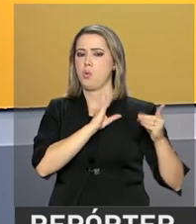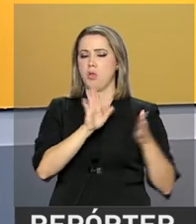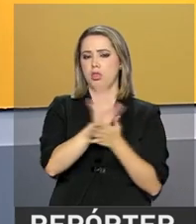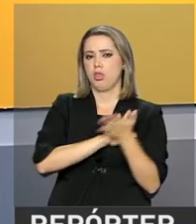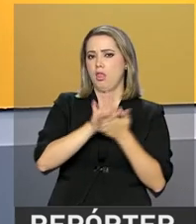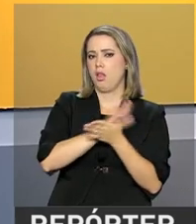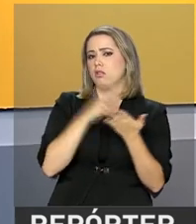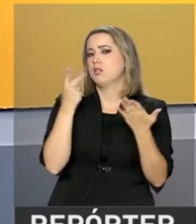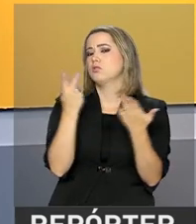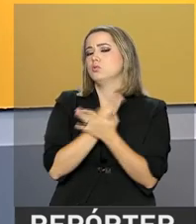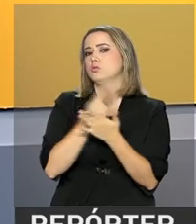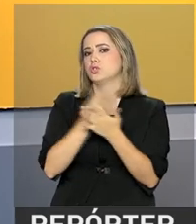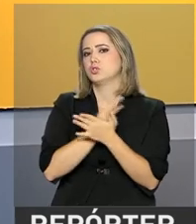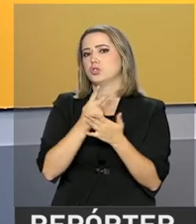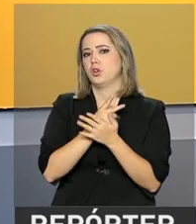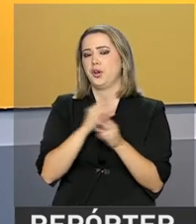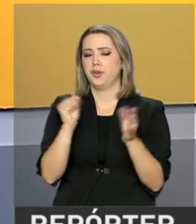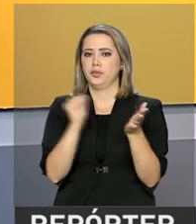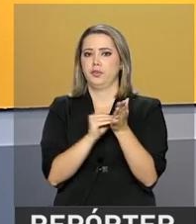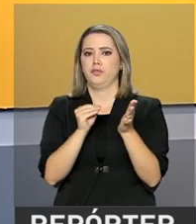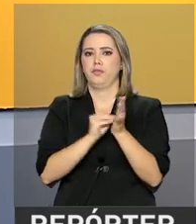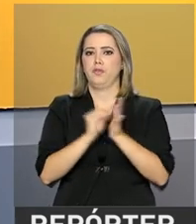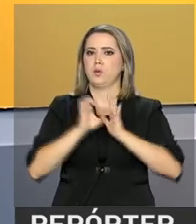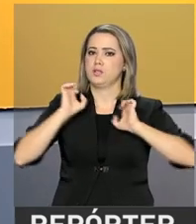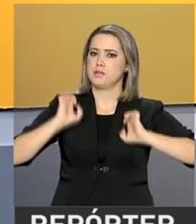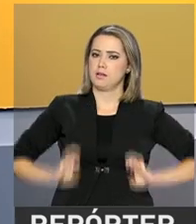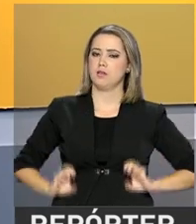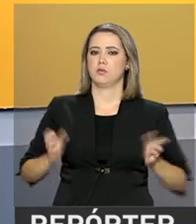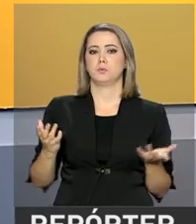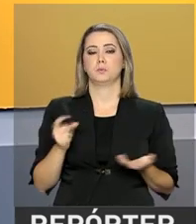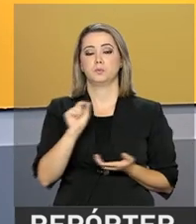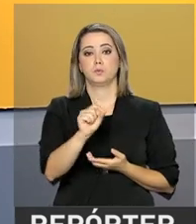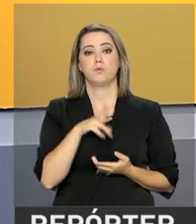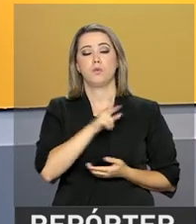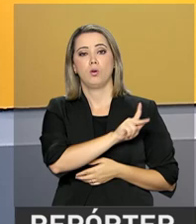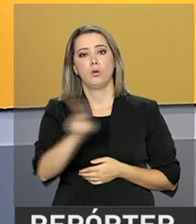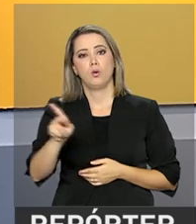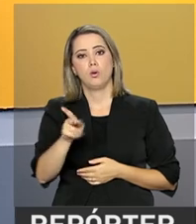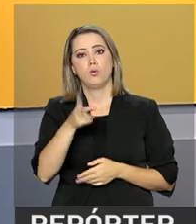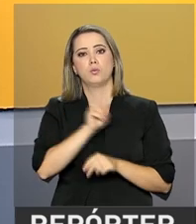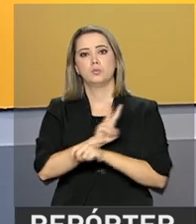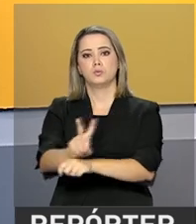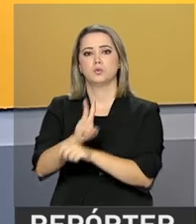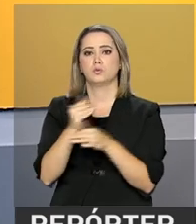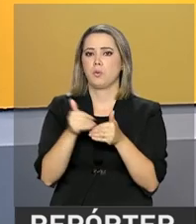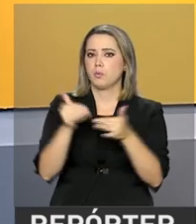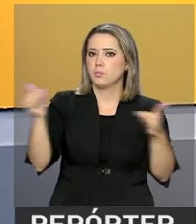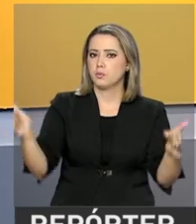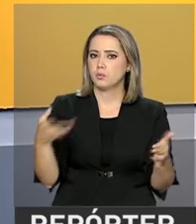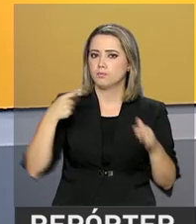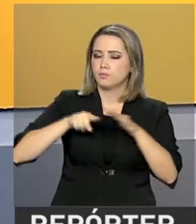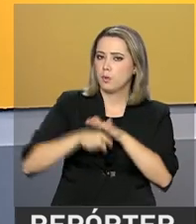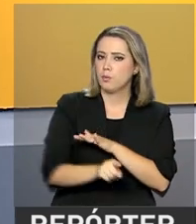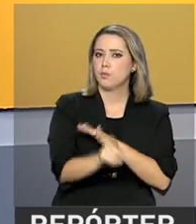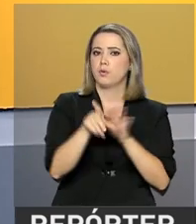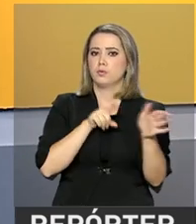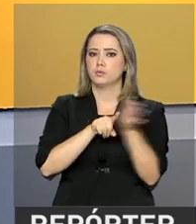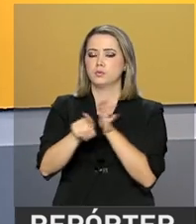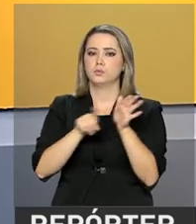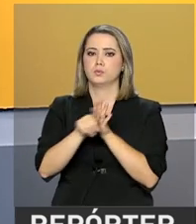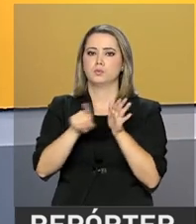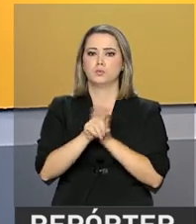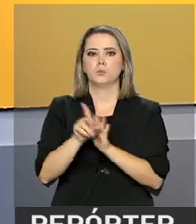que comprometesse a conduta do presidente da República. O presidente defende ampla e profunda investigação